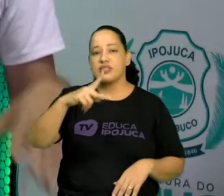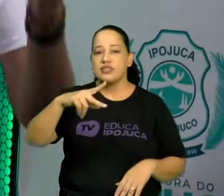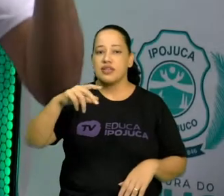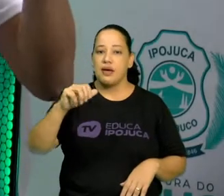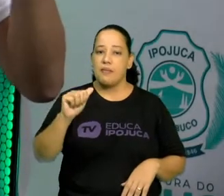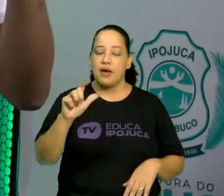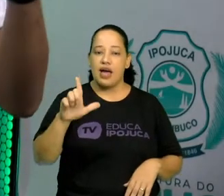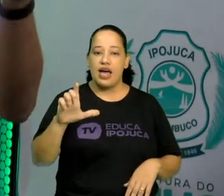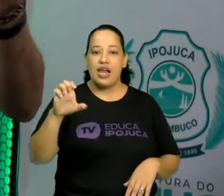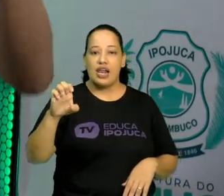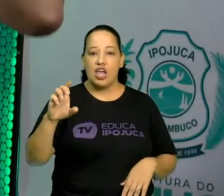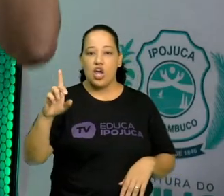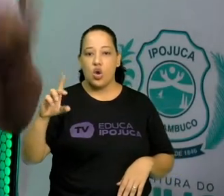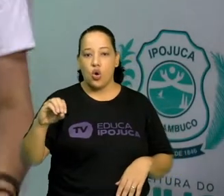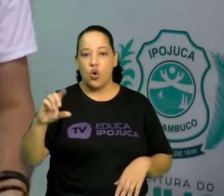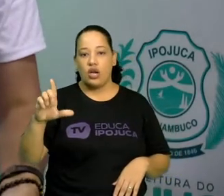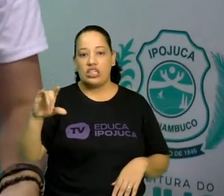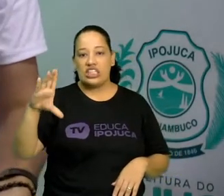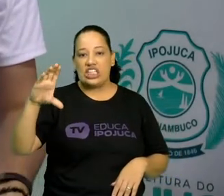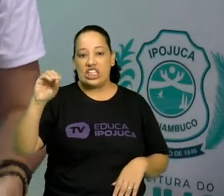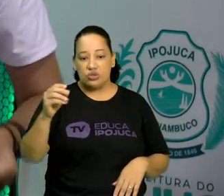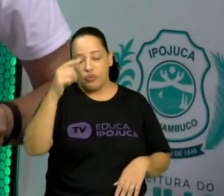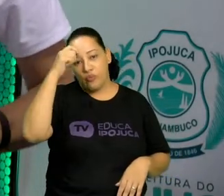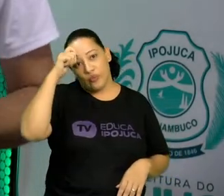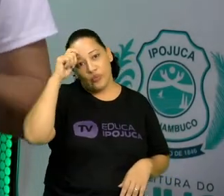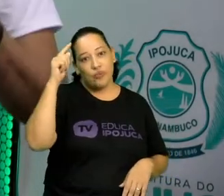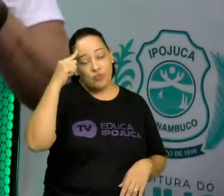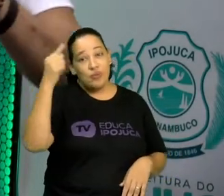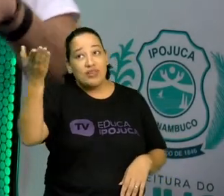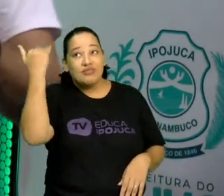O homem lá, uga, uga, uga, com aquela clava e tudo mais.